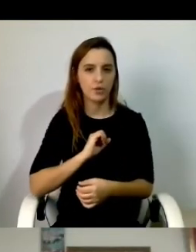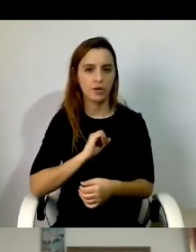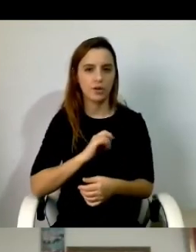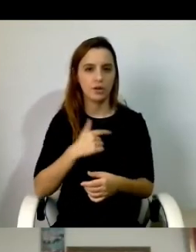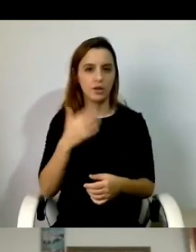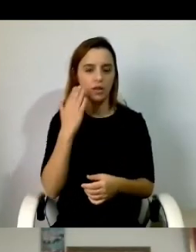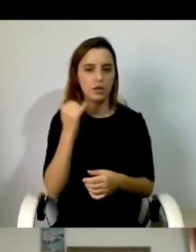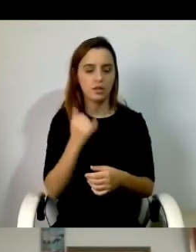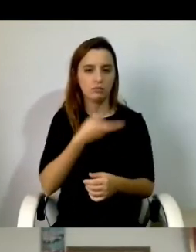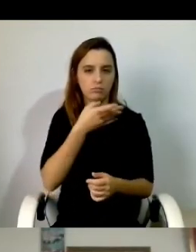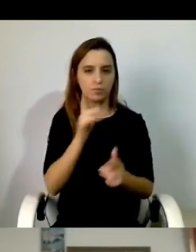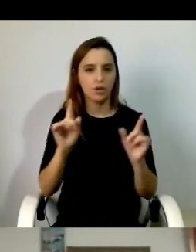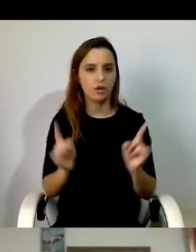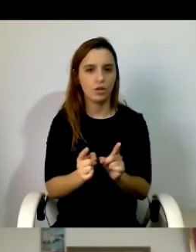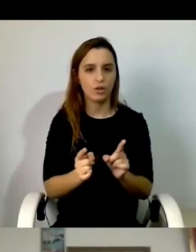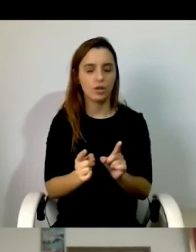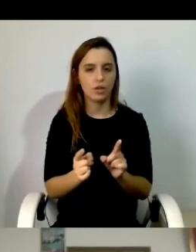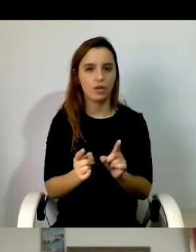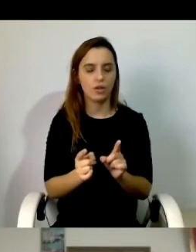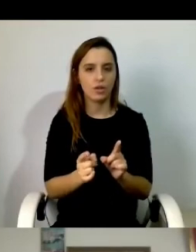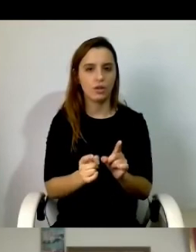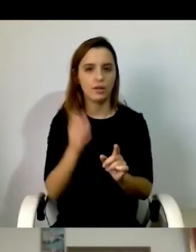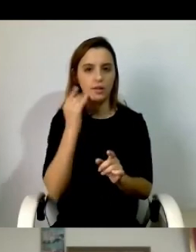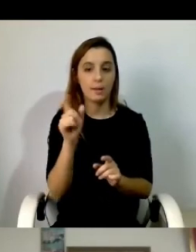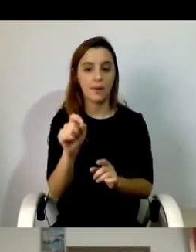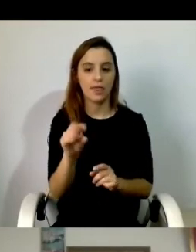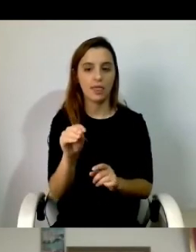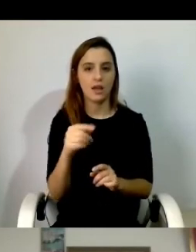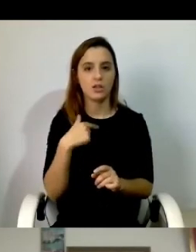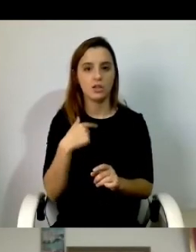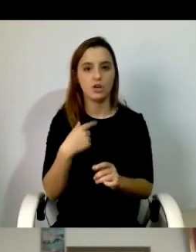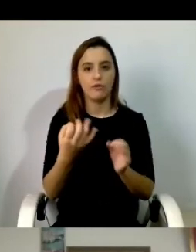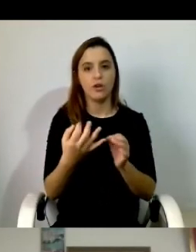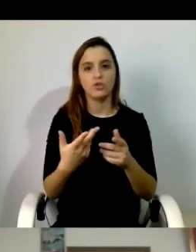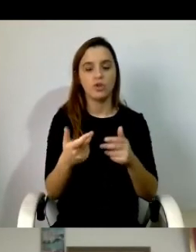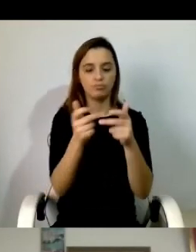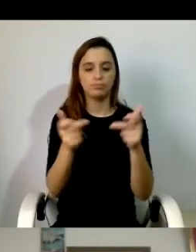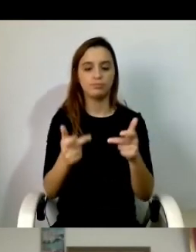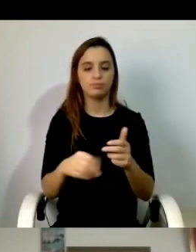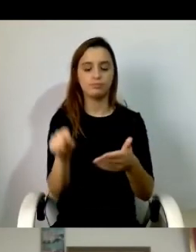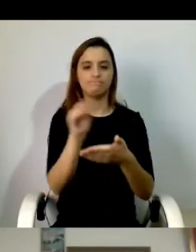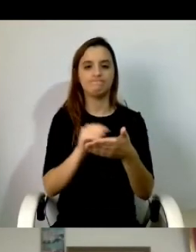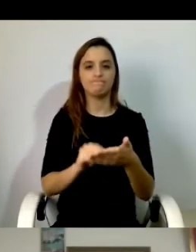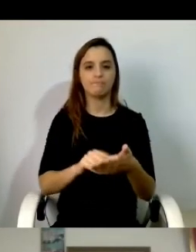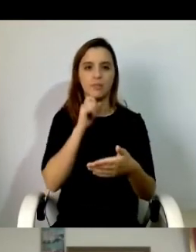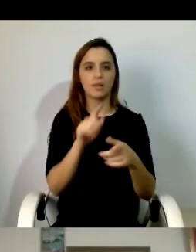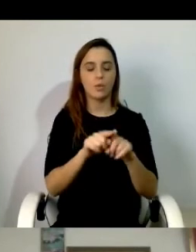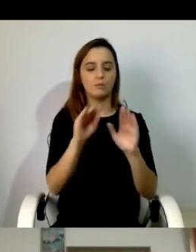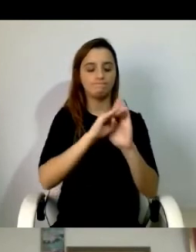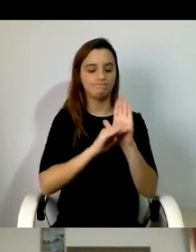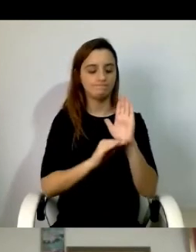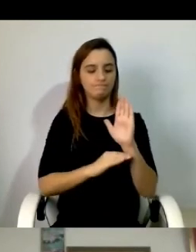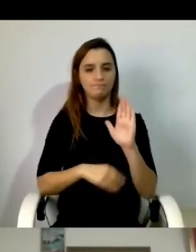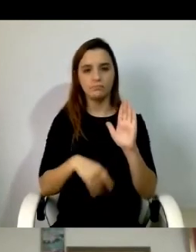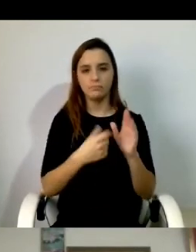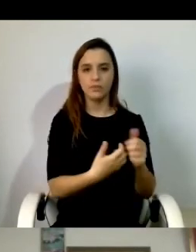ser o mais breve possível aliás cumprindo os 10 minutos que me deram escrevi umas notas para não perder porque há muita coisa que pode ser dita já foi